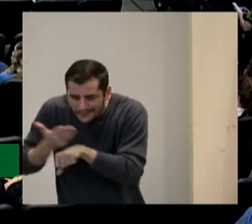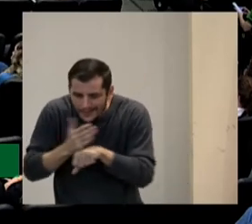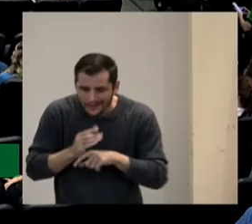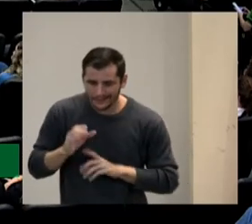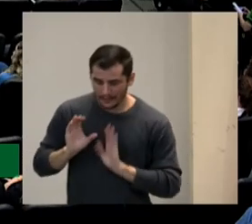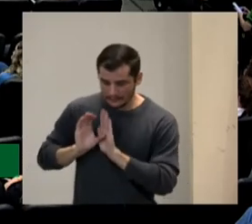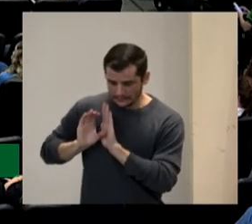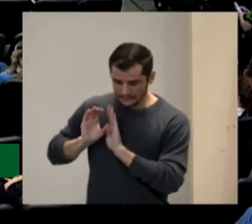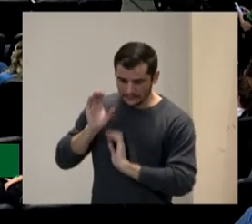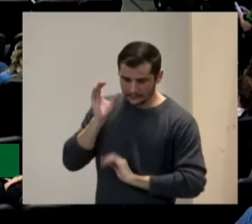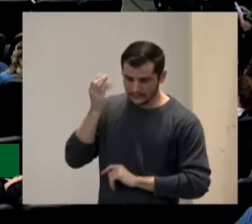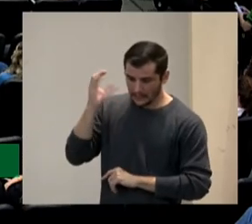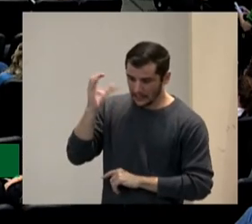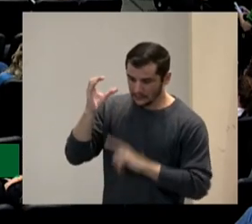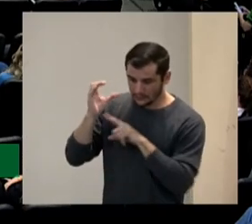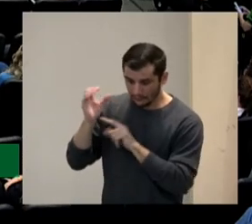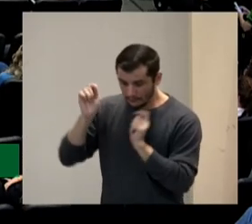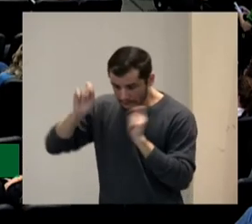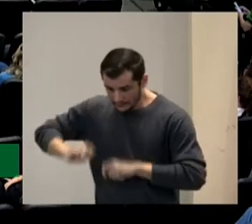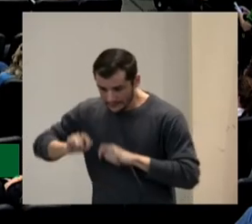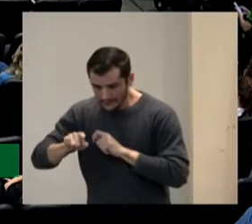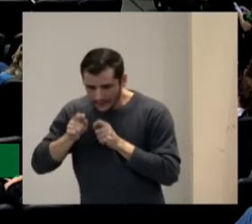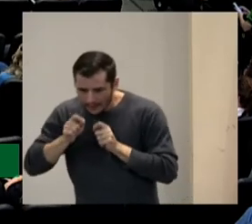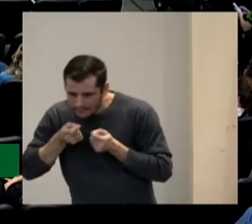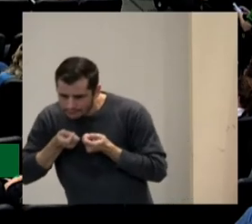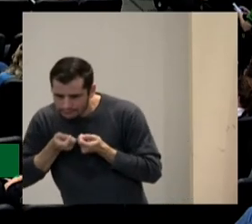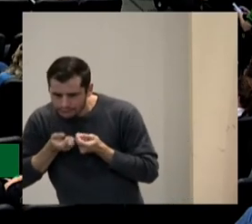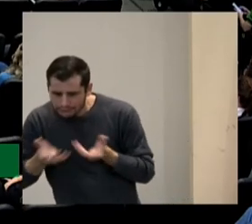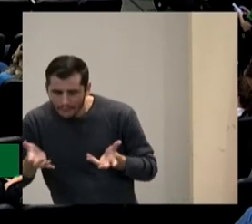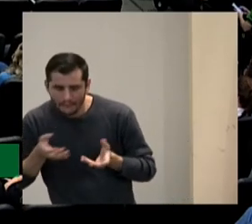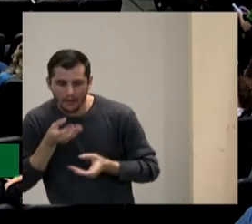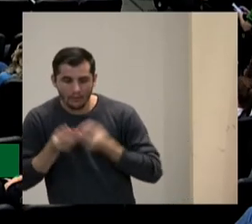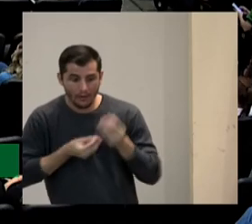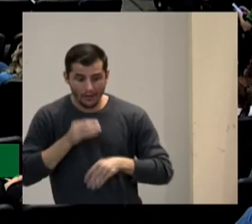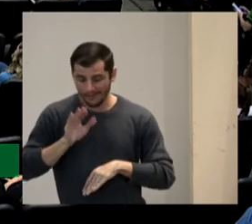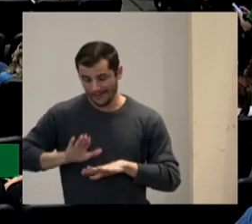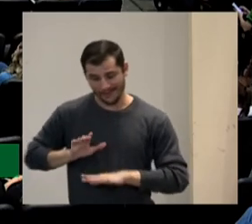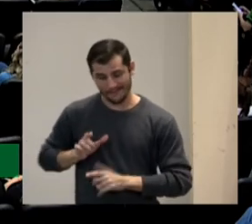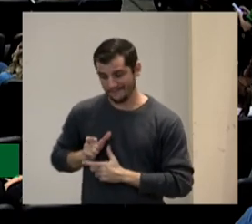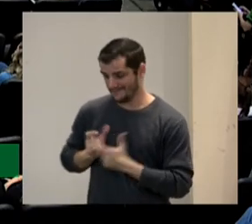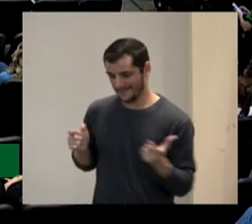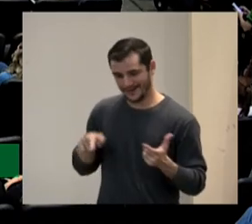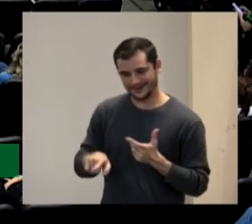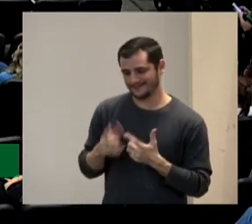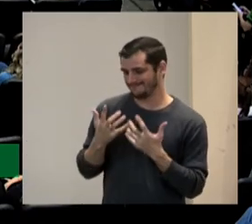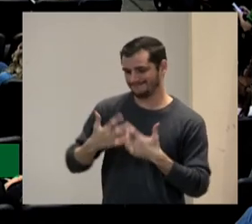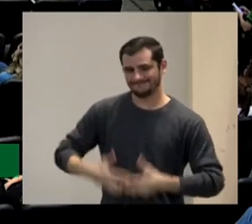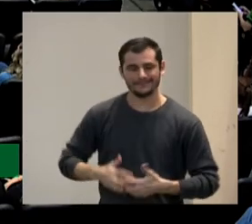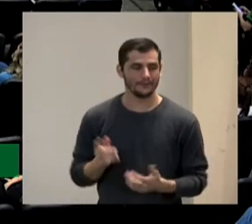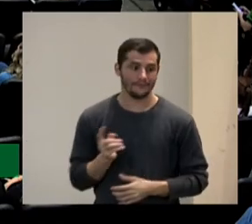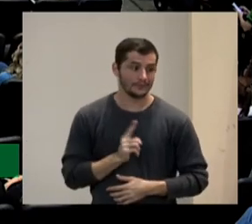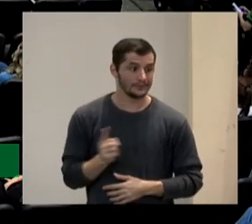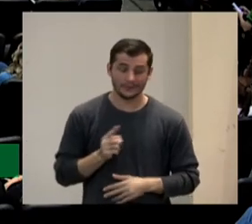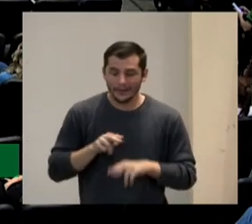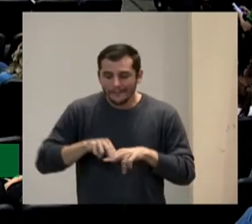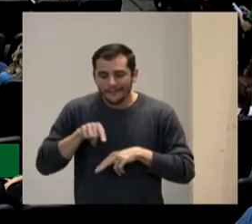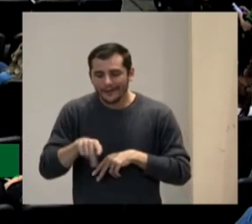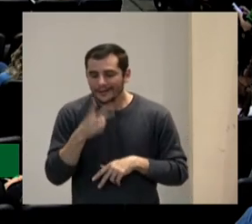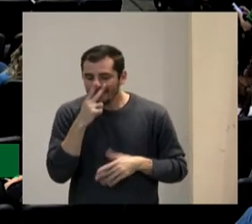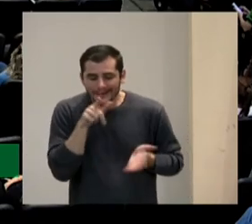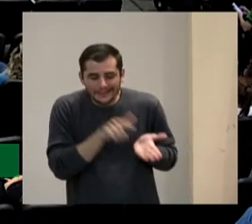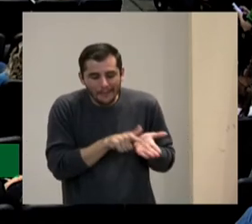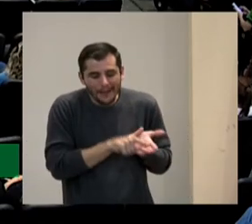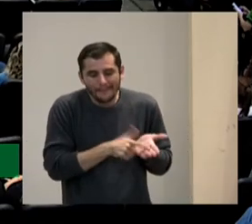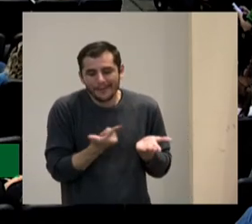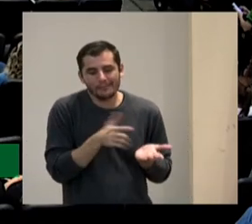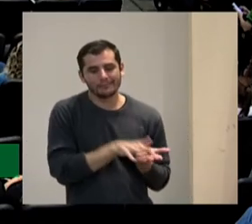uma capacitação específica a maioria dos países não funciona porque simplesmente é um papel a mais que se coloca